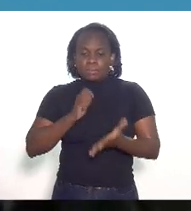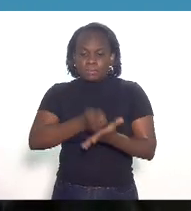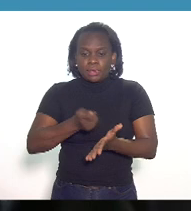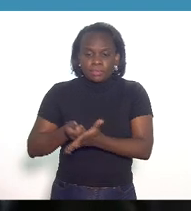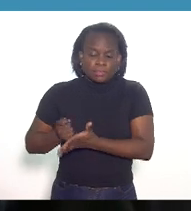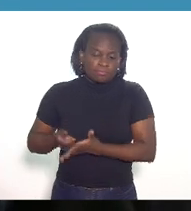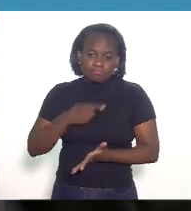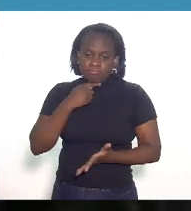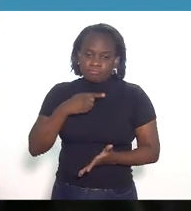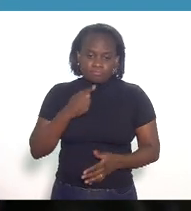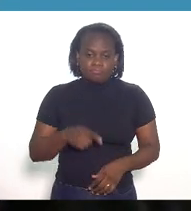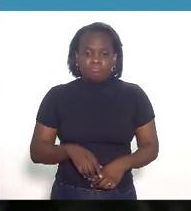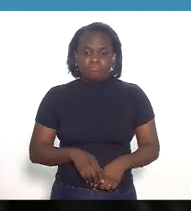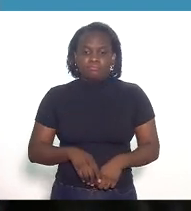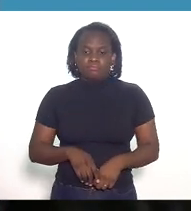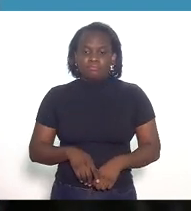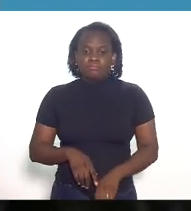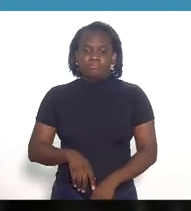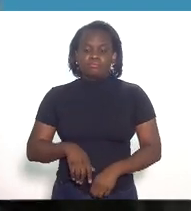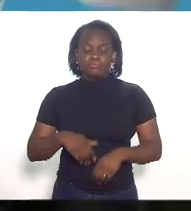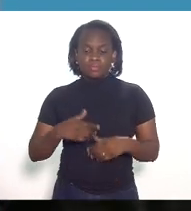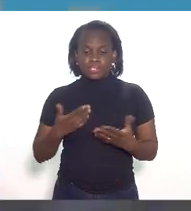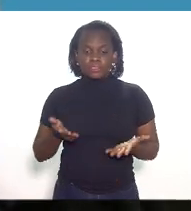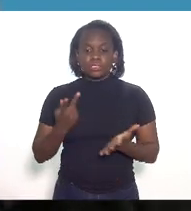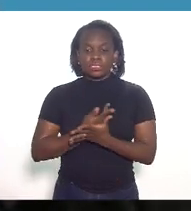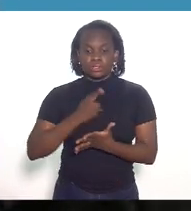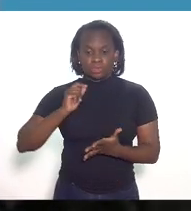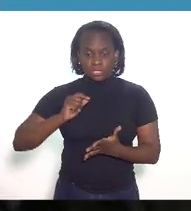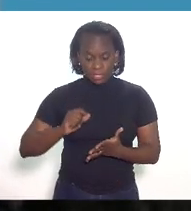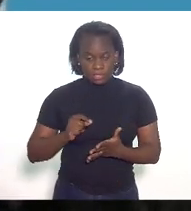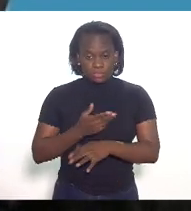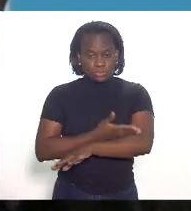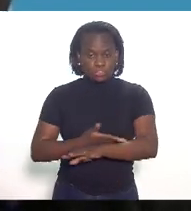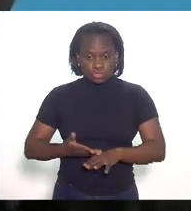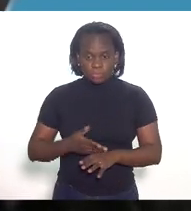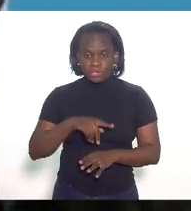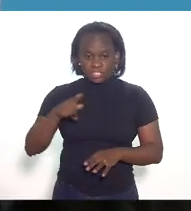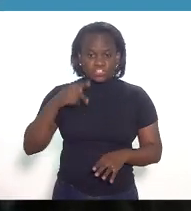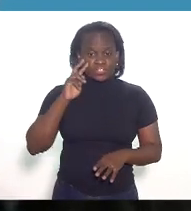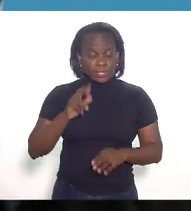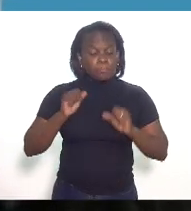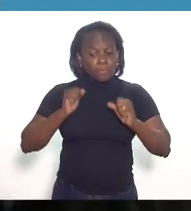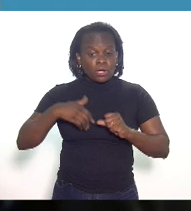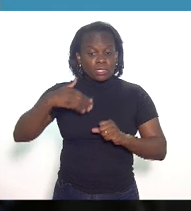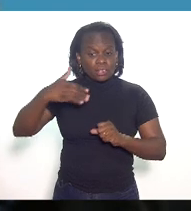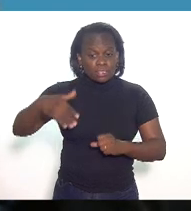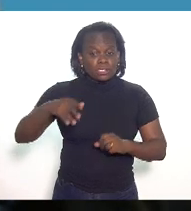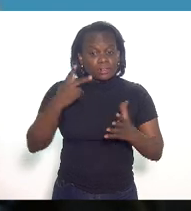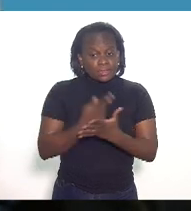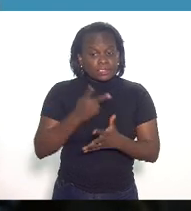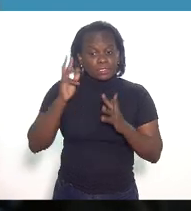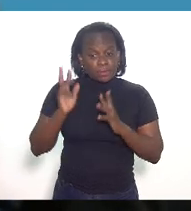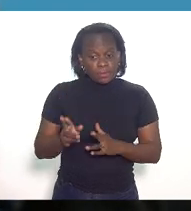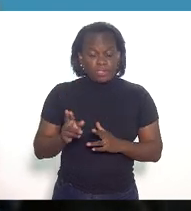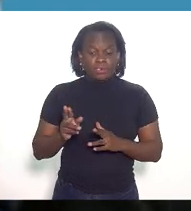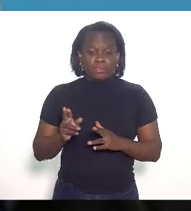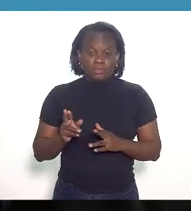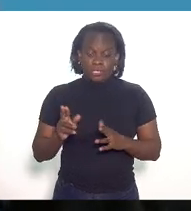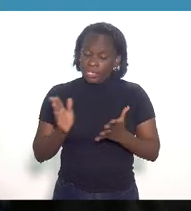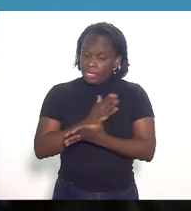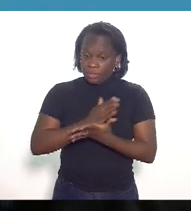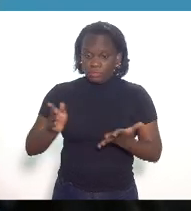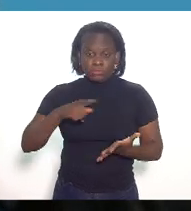justificar então o que ocorre normalmente a gente prevê que possa ocorrer para as térmicas que não